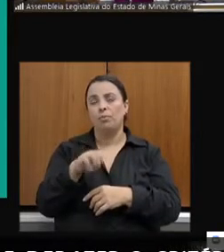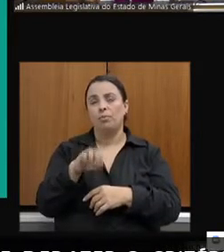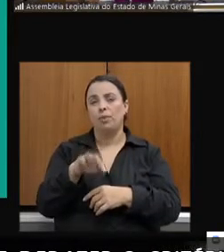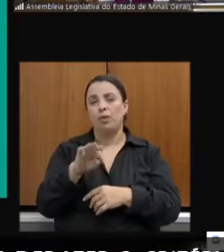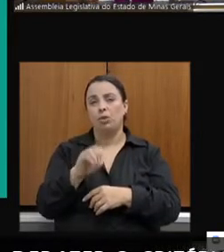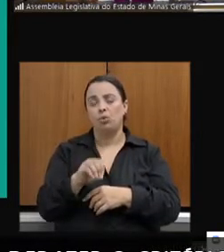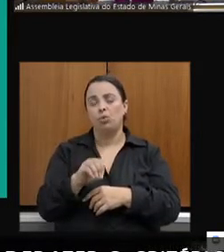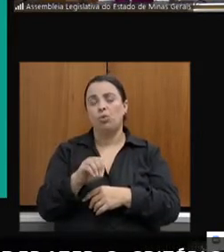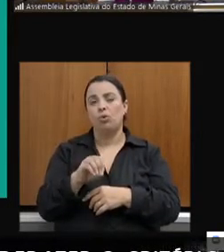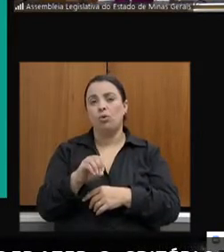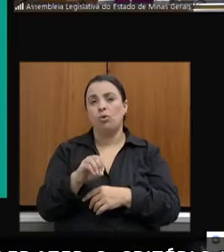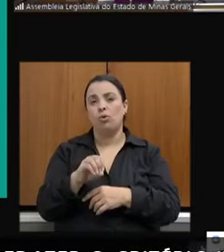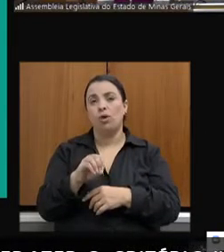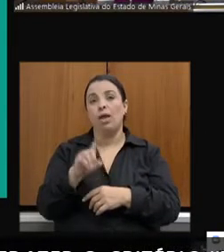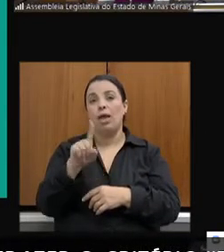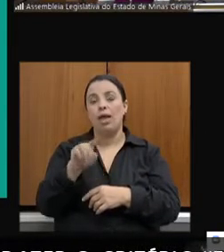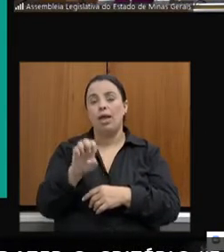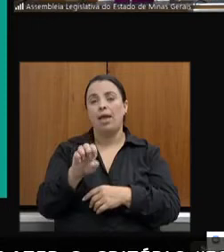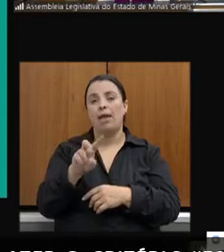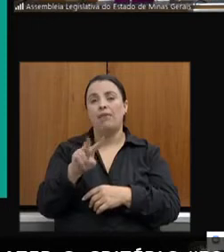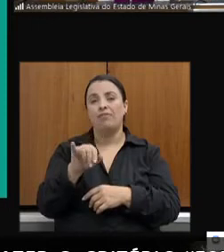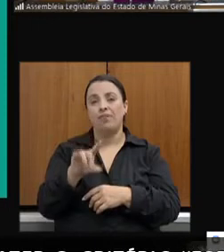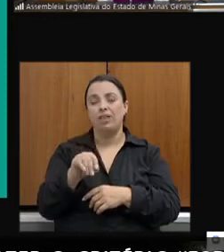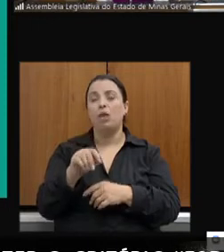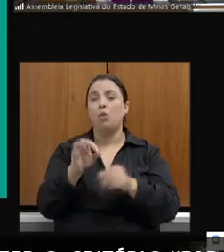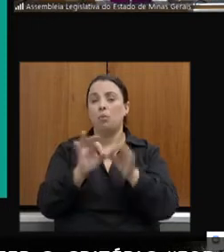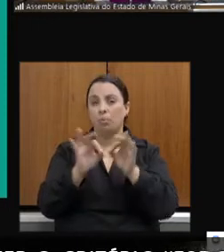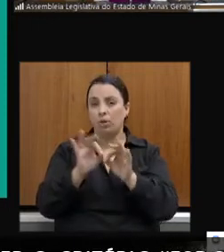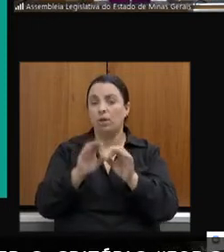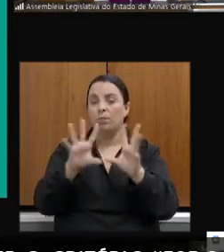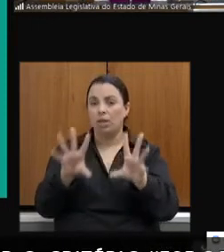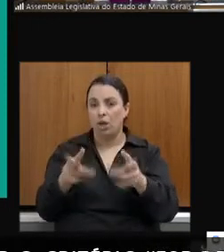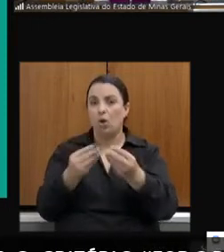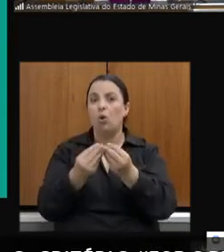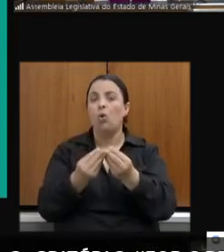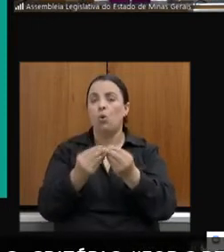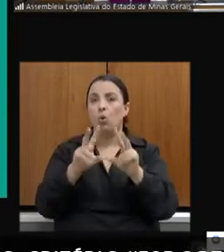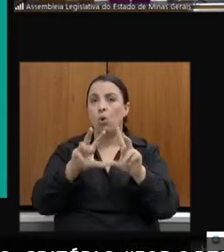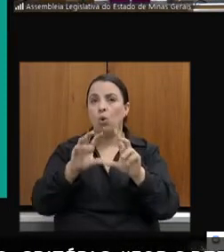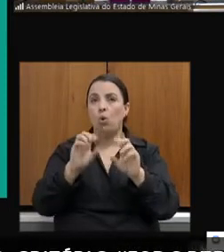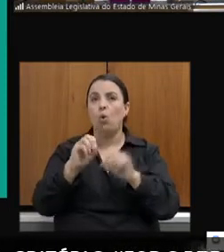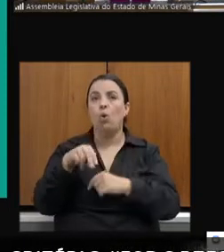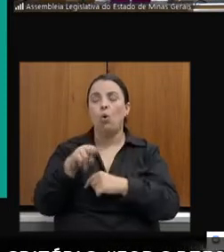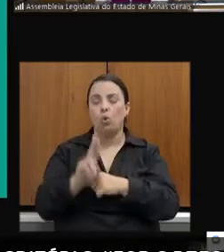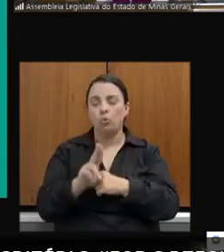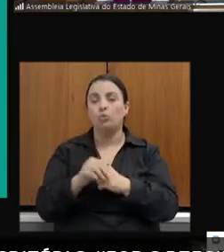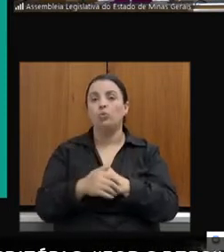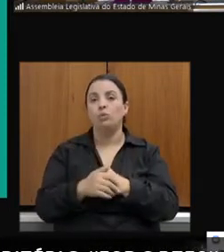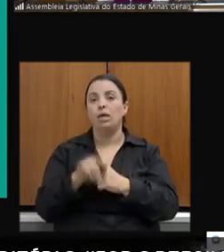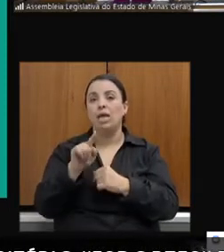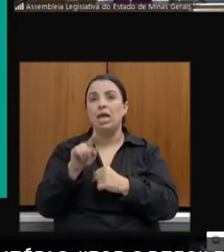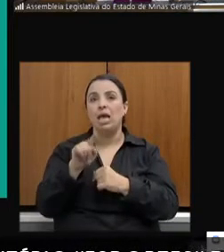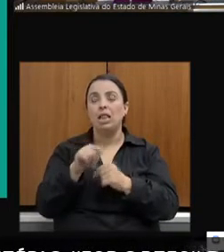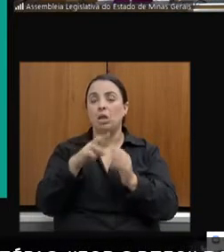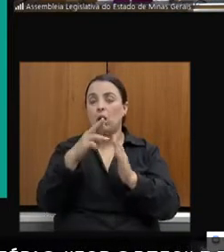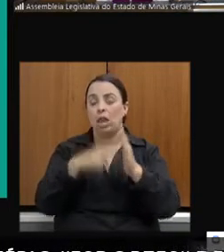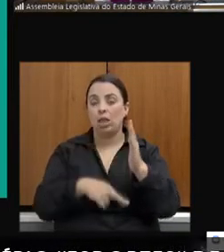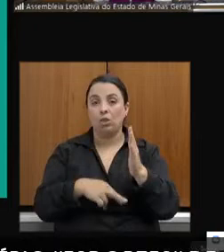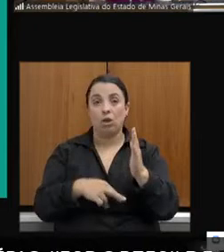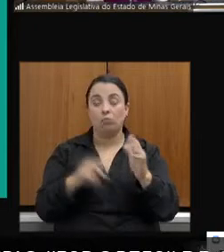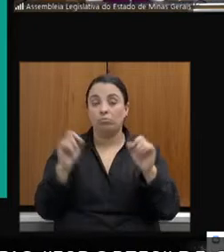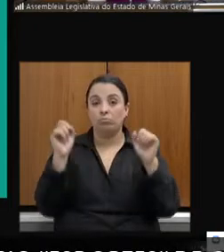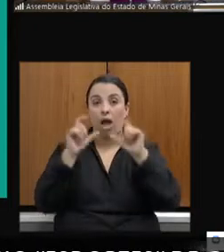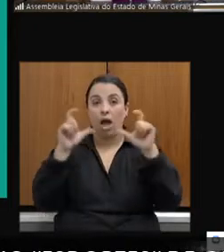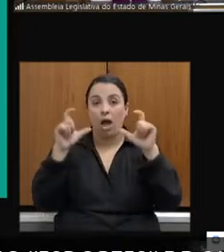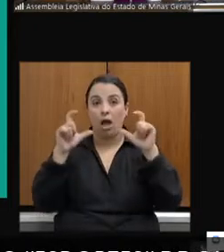para o Desenvolvimento em 2017. E esse relatório, ele trouxe uma informação estarrecedora, que foi